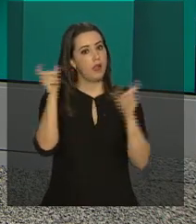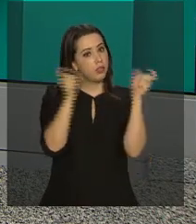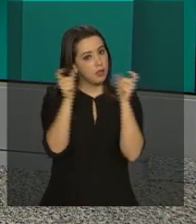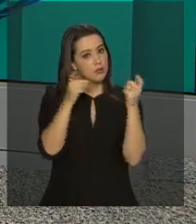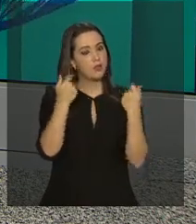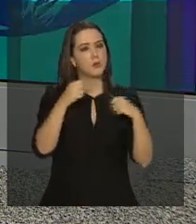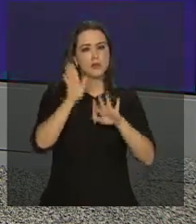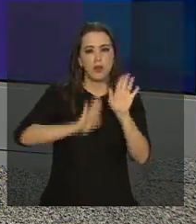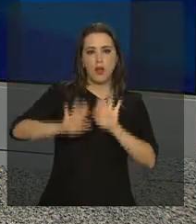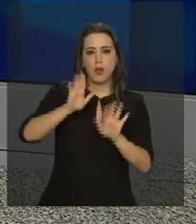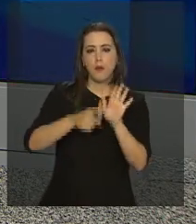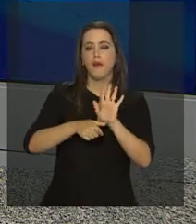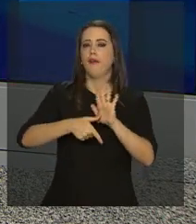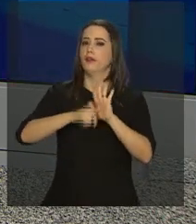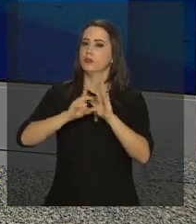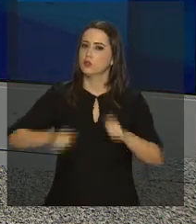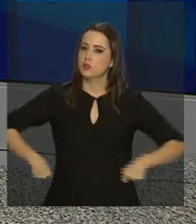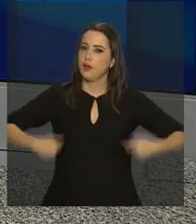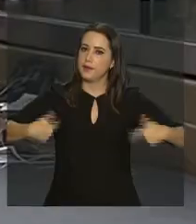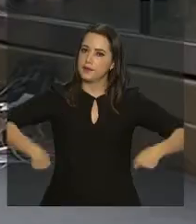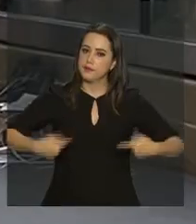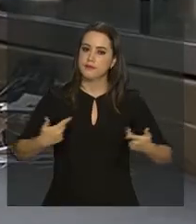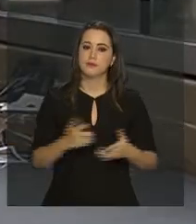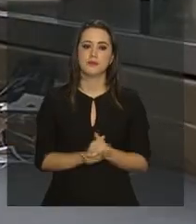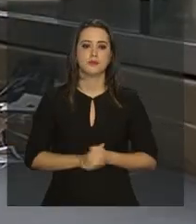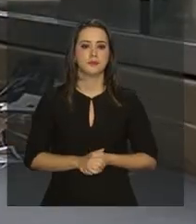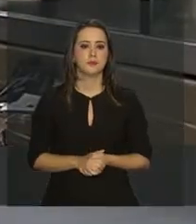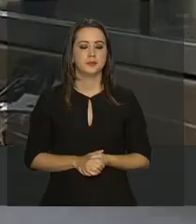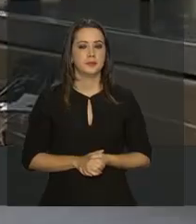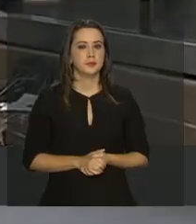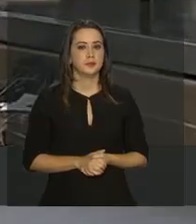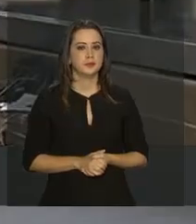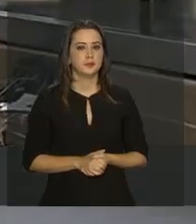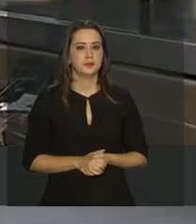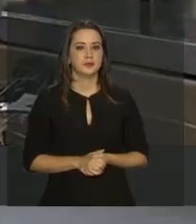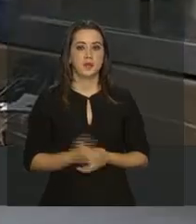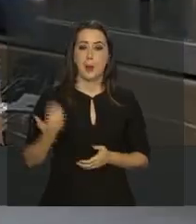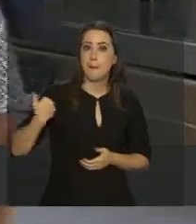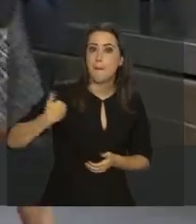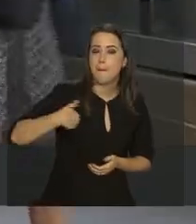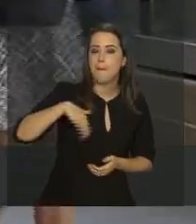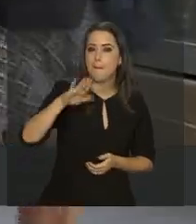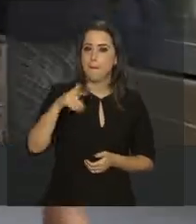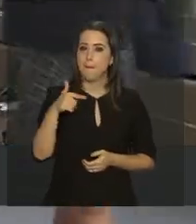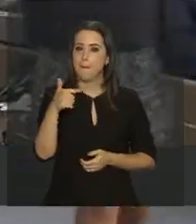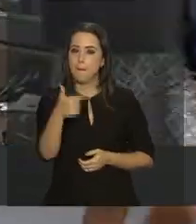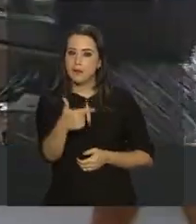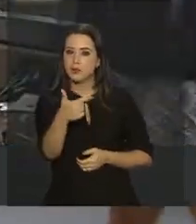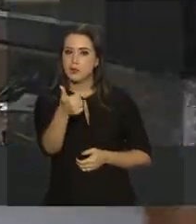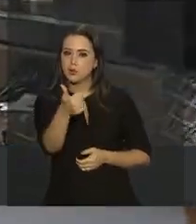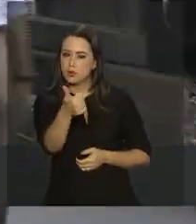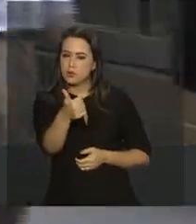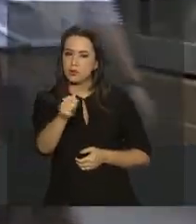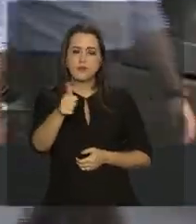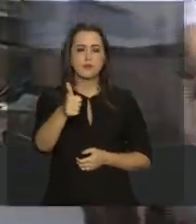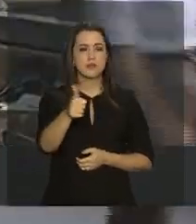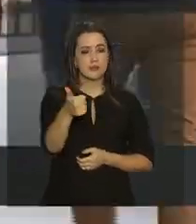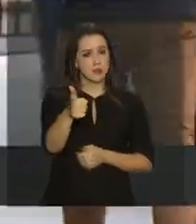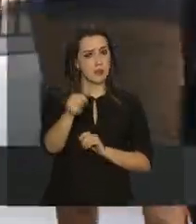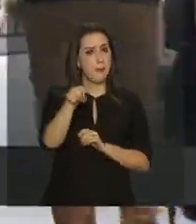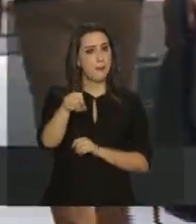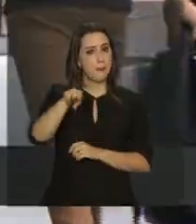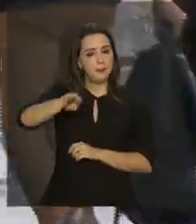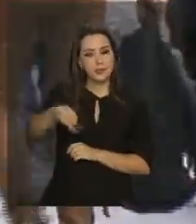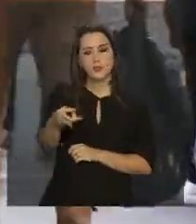preciso cautela antes de gastar. Uma injeção de mais de 211 bilhões de reais na economia.